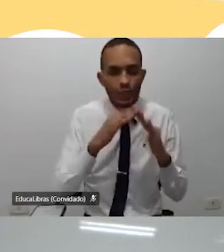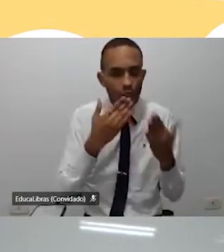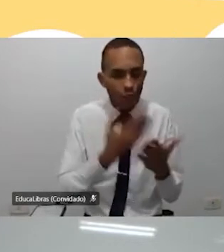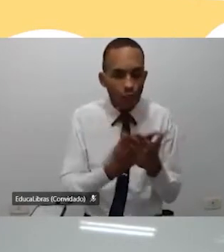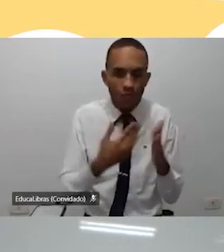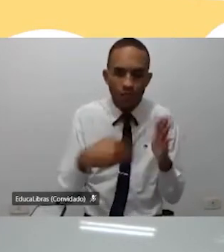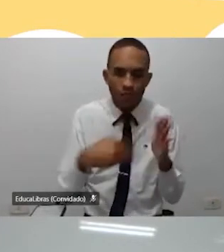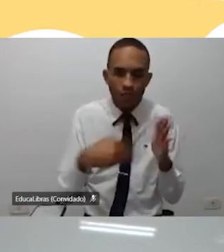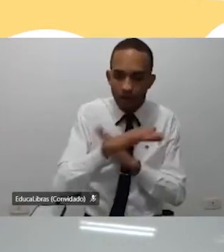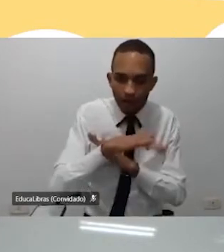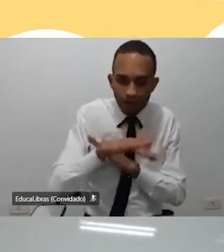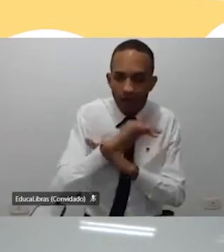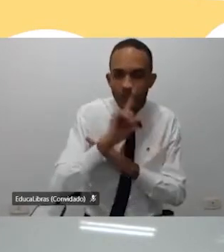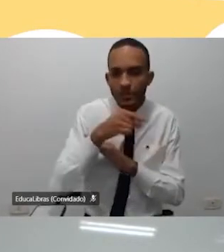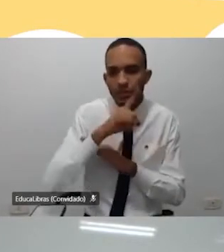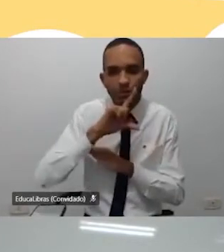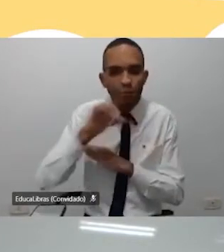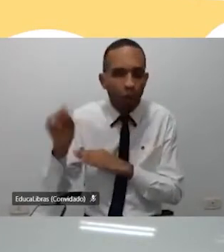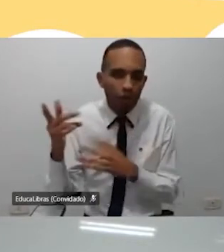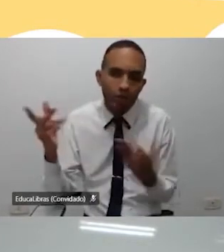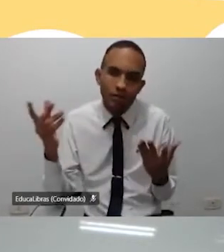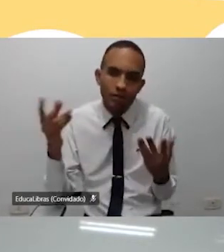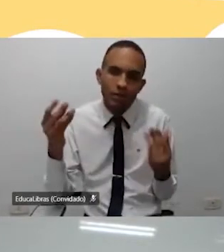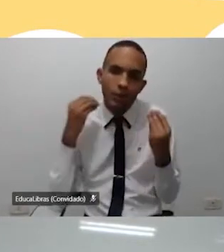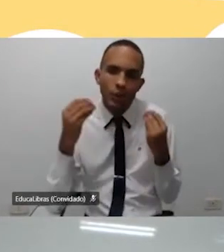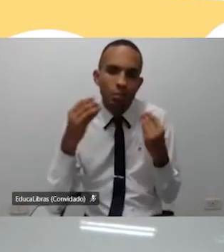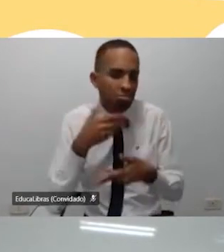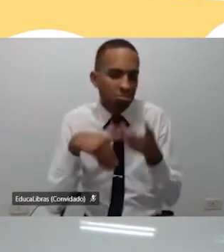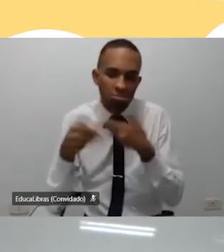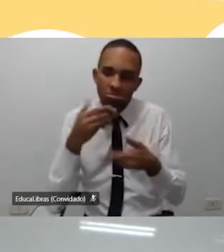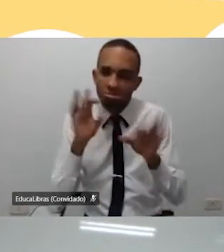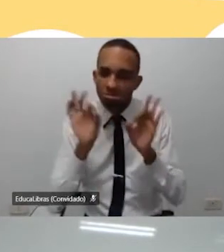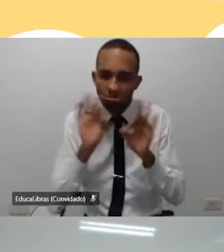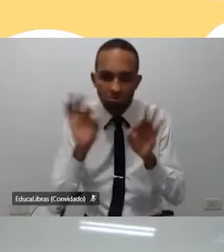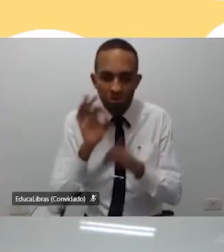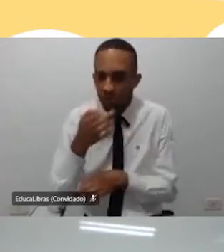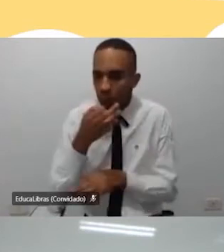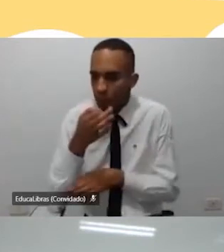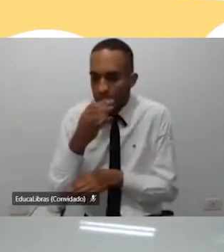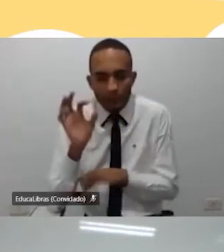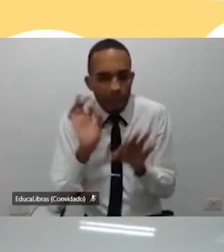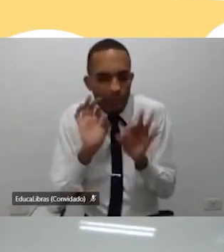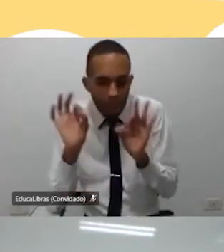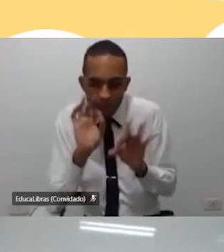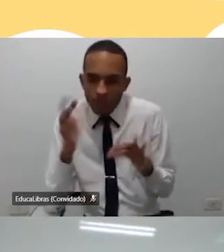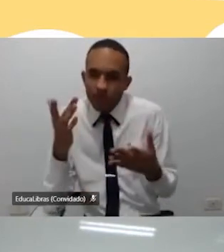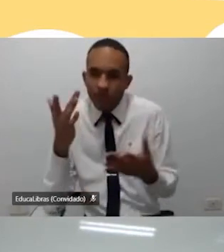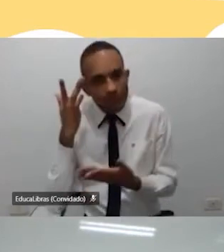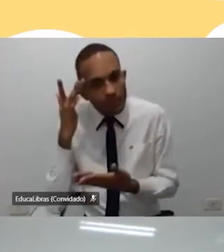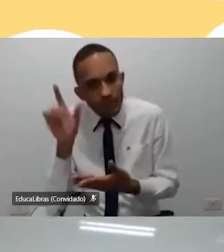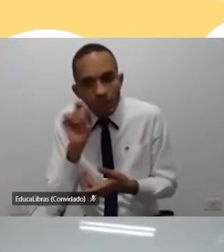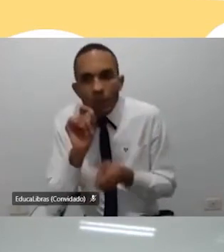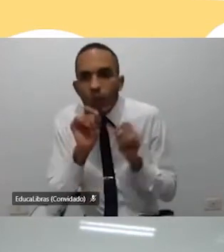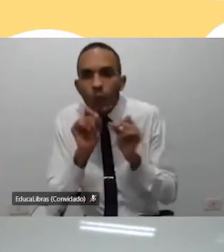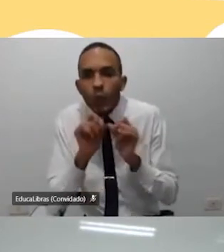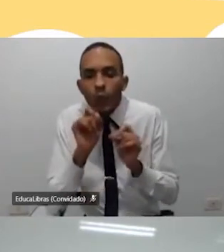fazia tudo o que tinha que fazer e embora, e é isso, não participava, não tinha senso crítico, não sabia direito o era a cidadania, era